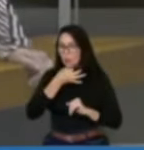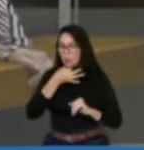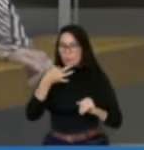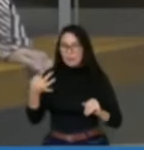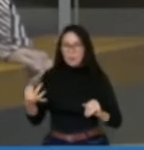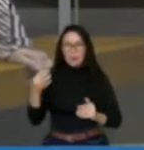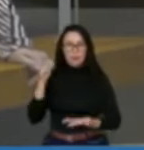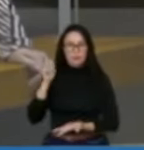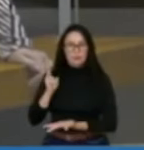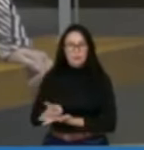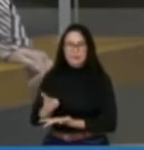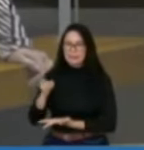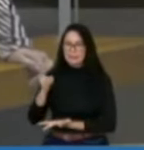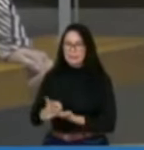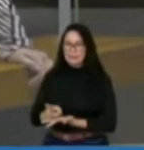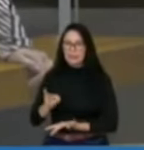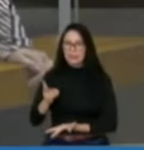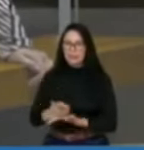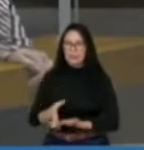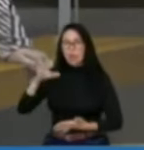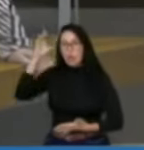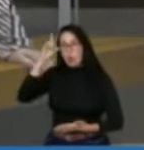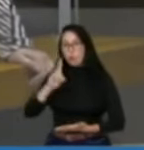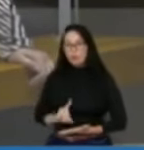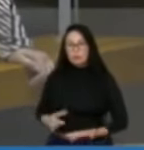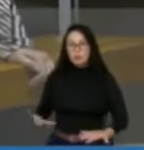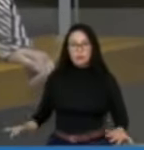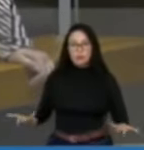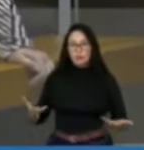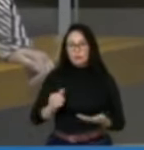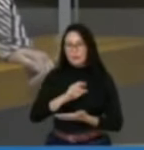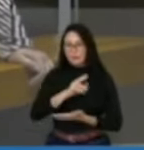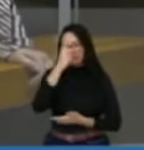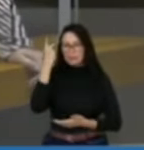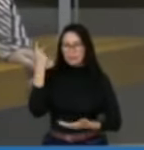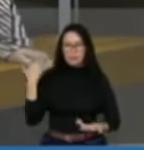parlamentar, é direito sagrado do cidadão brasileiro.